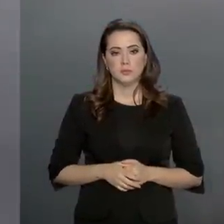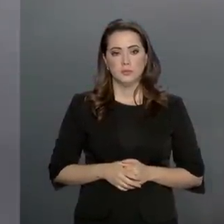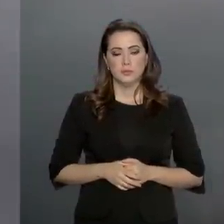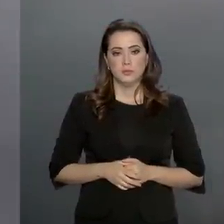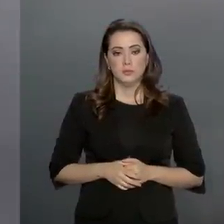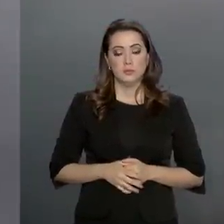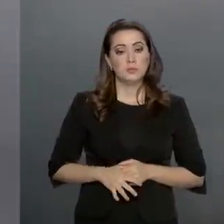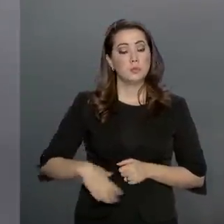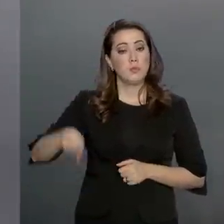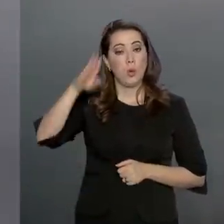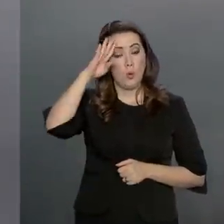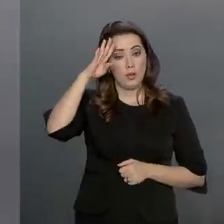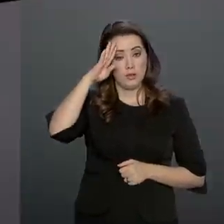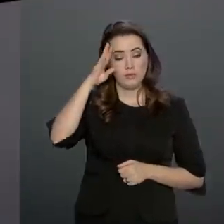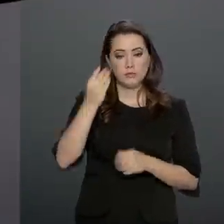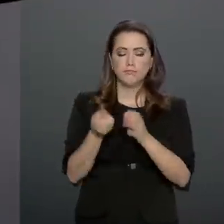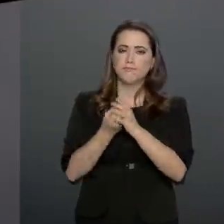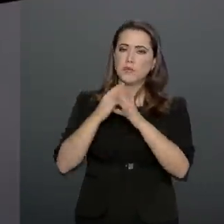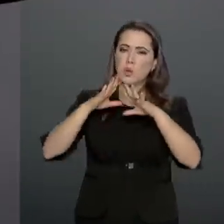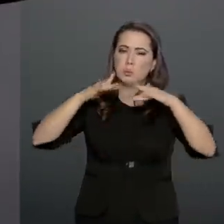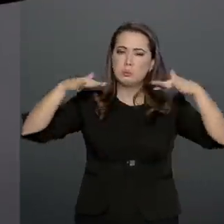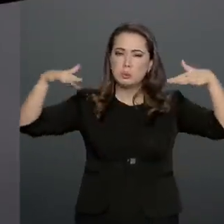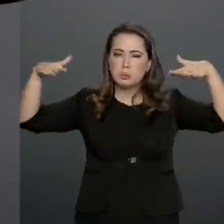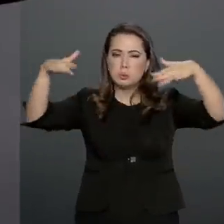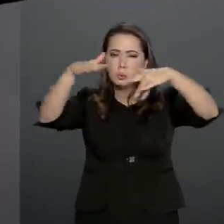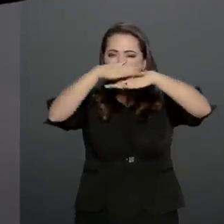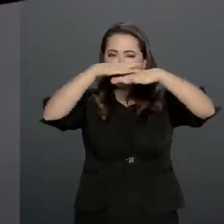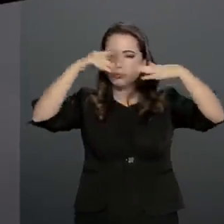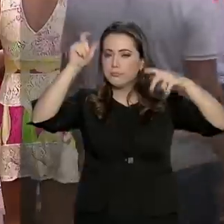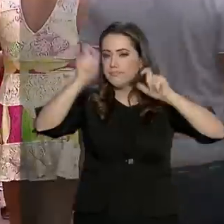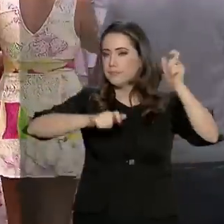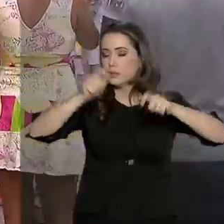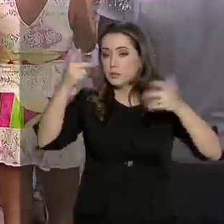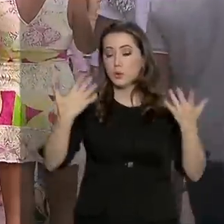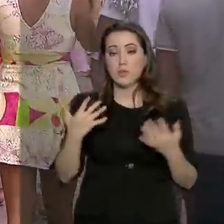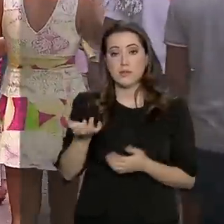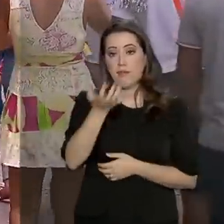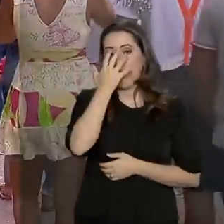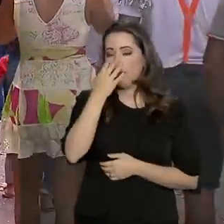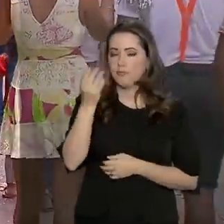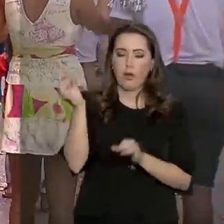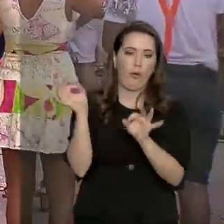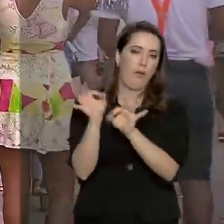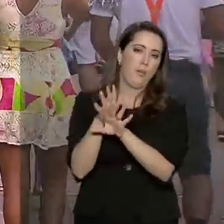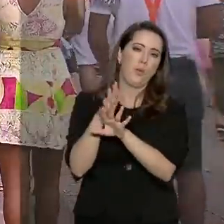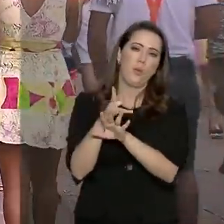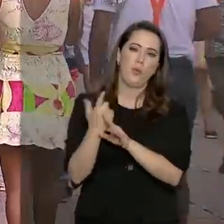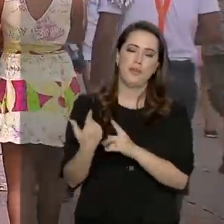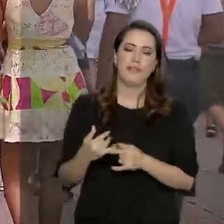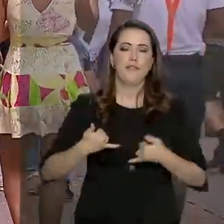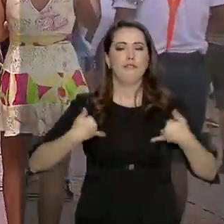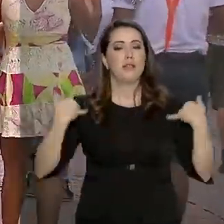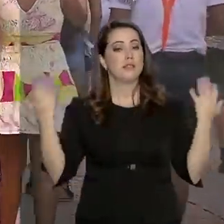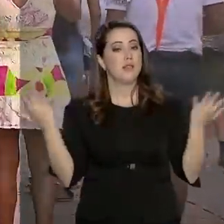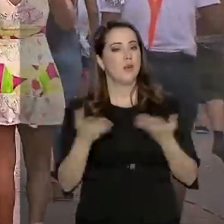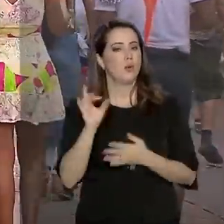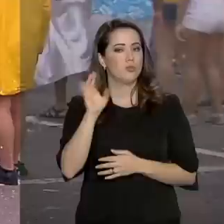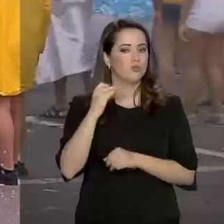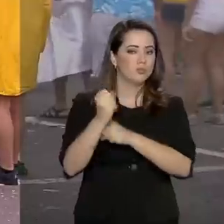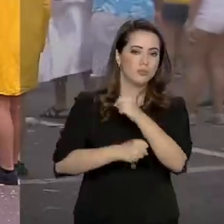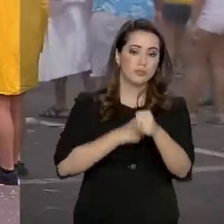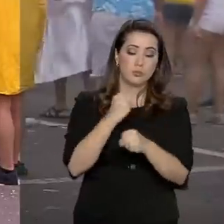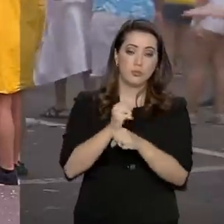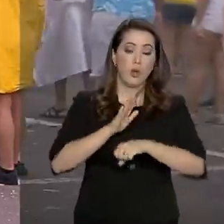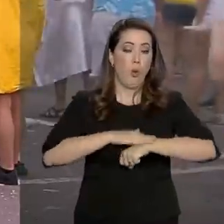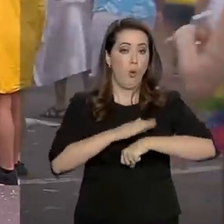A quarta-feira surgiu assim, cinzenta para muita gente. Carnaval ficou para trás e folia agora, só ano que vem.